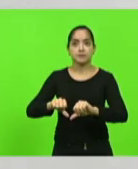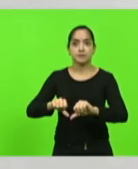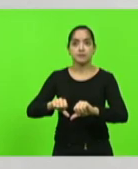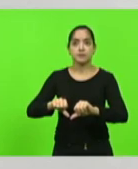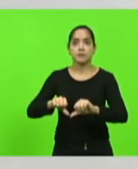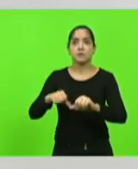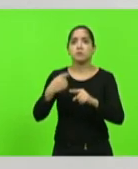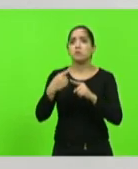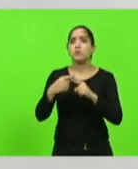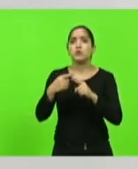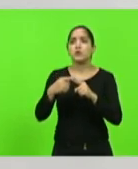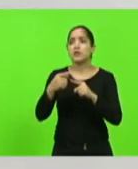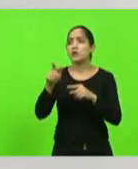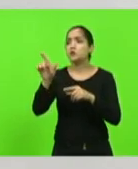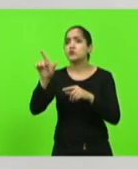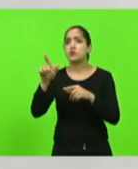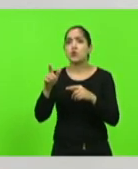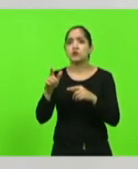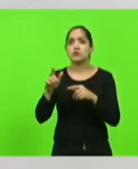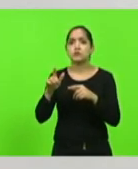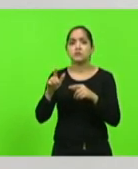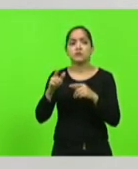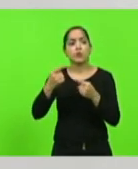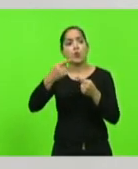por que que os outros demais não se levantaram contra?